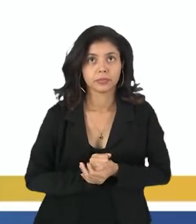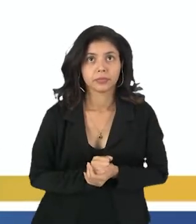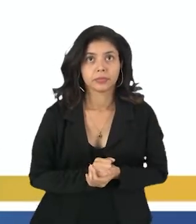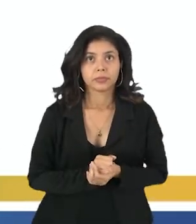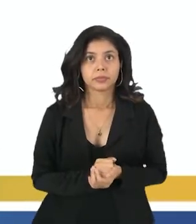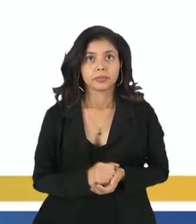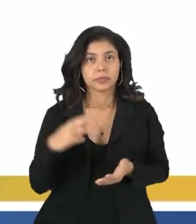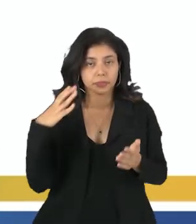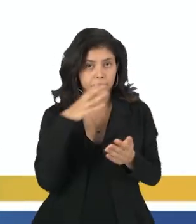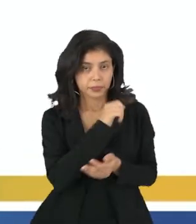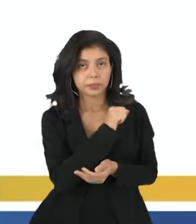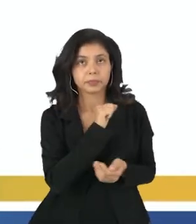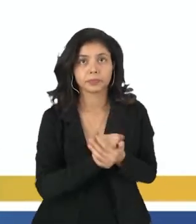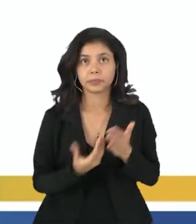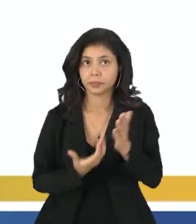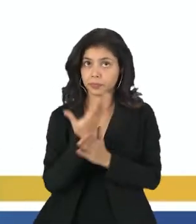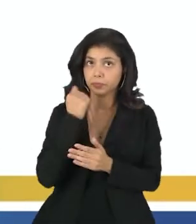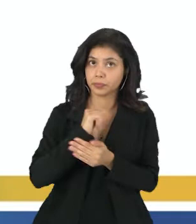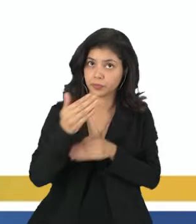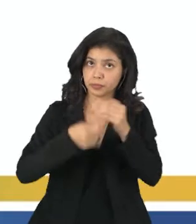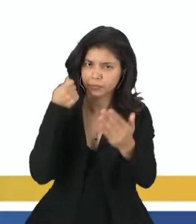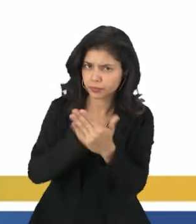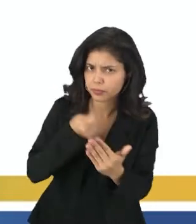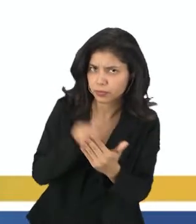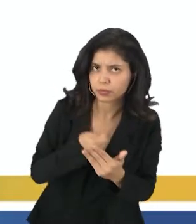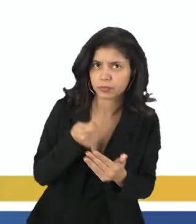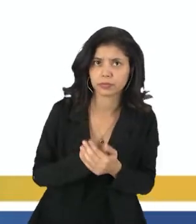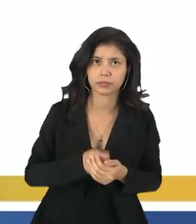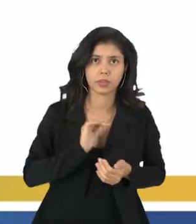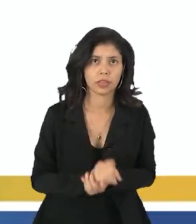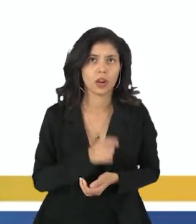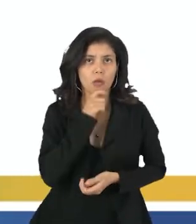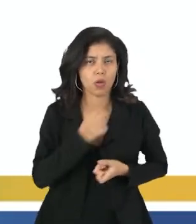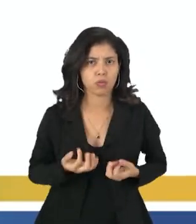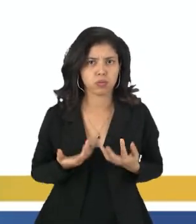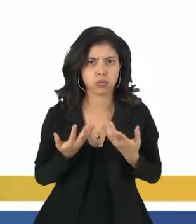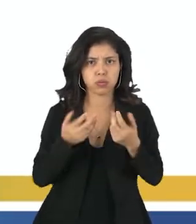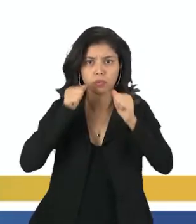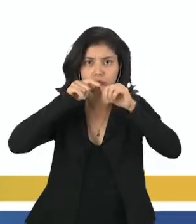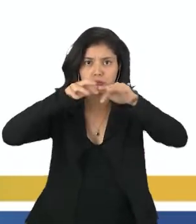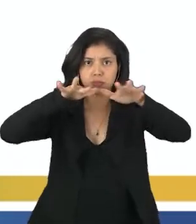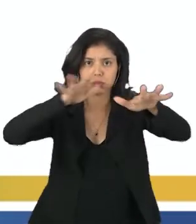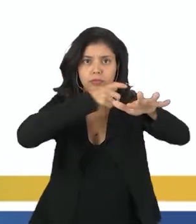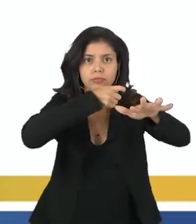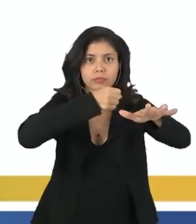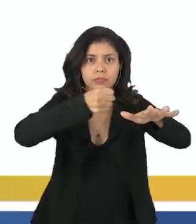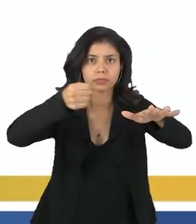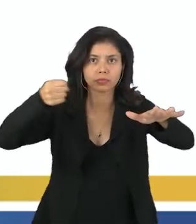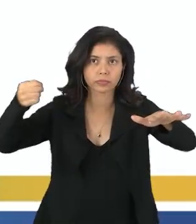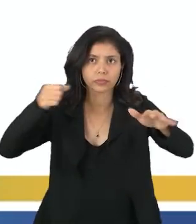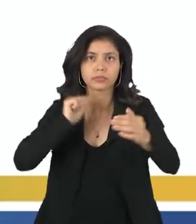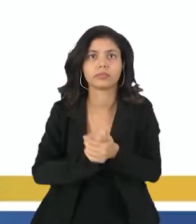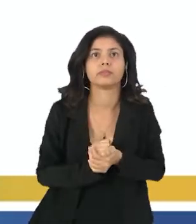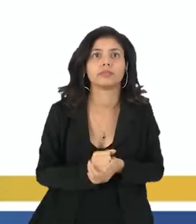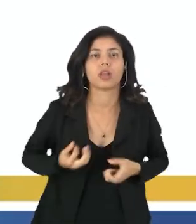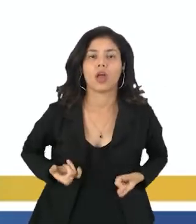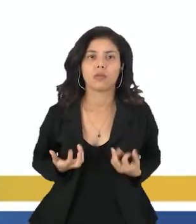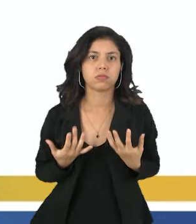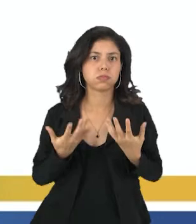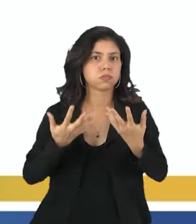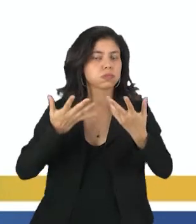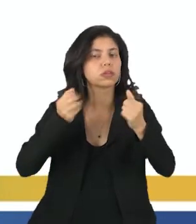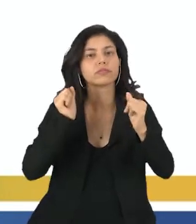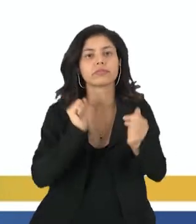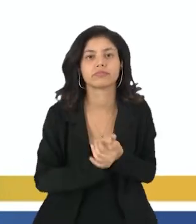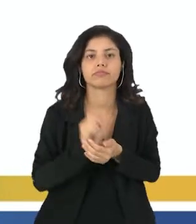Nós pegamos ali um processo forçado, por exemplo, o refrigerador, a geladeira, ou o aquecedor,